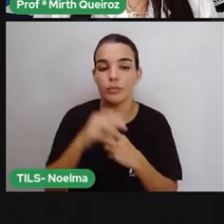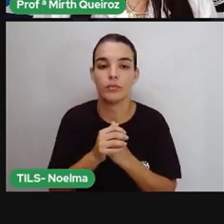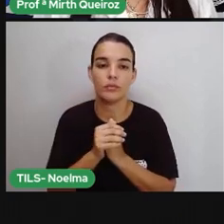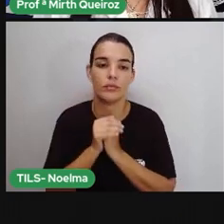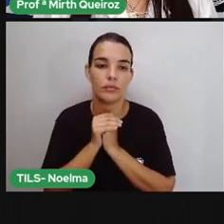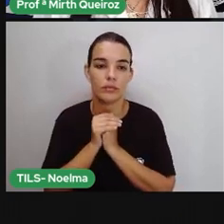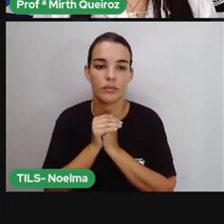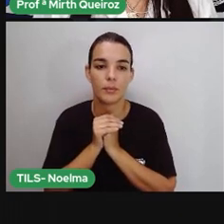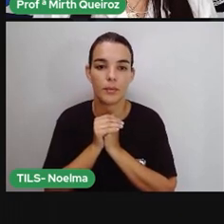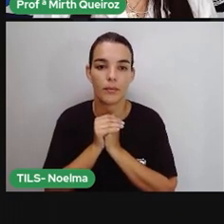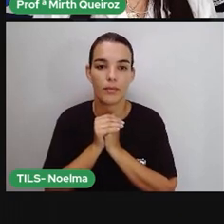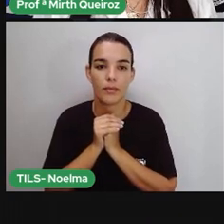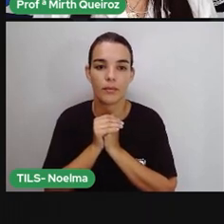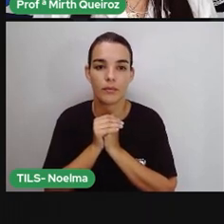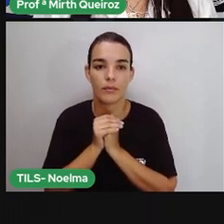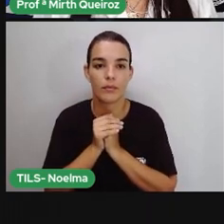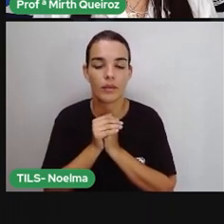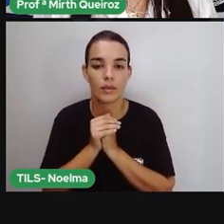oxítona.